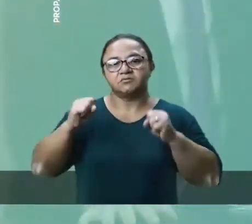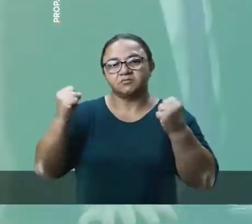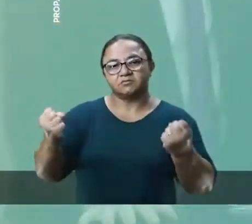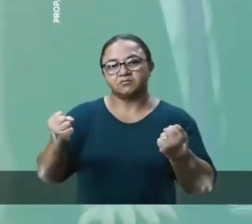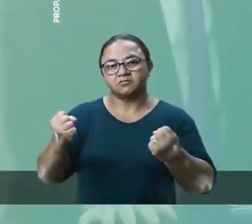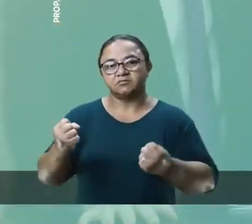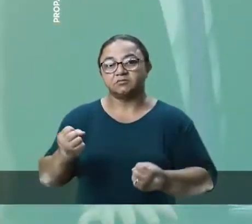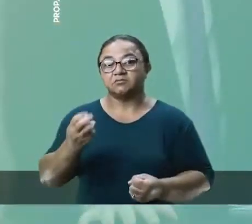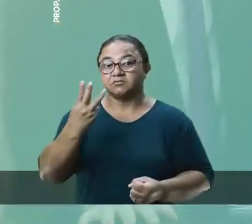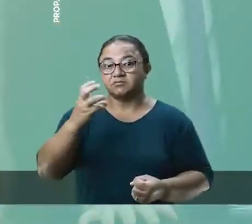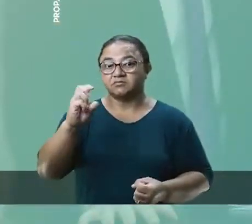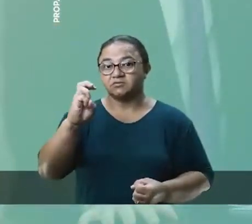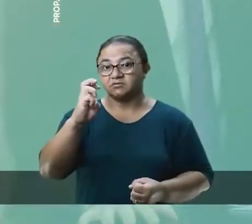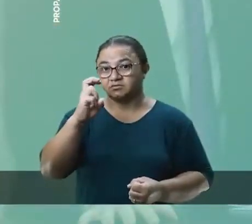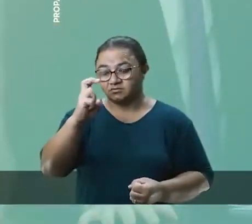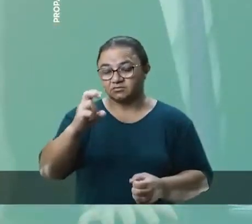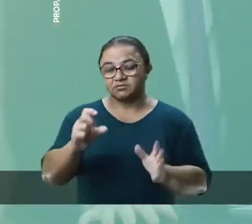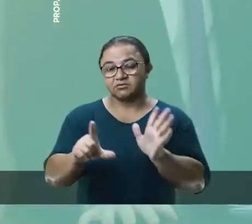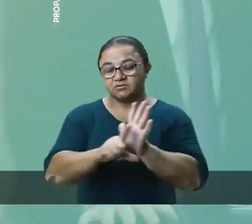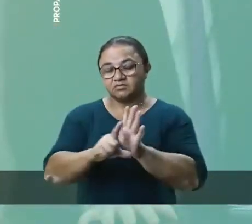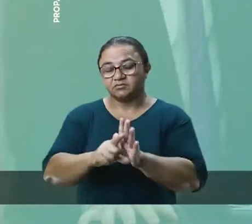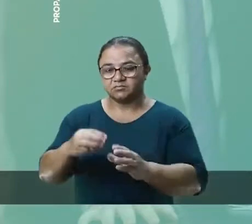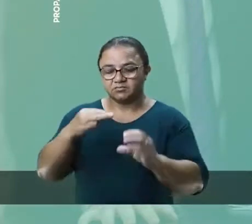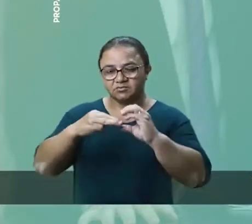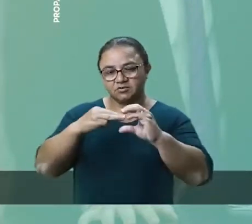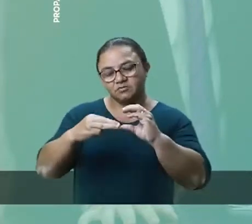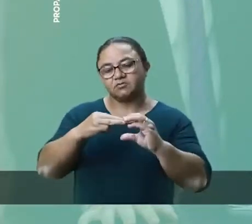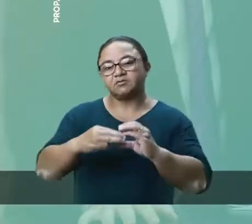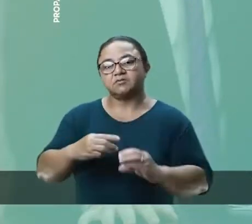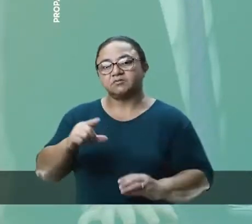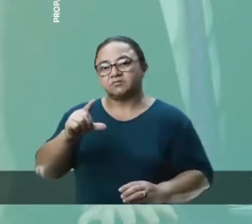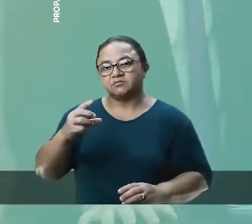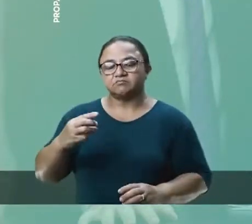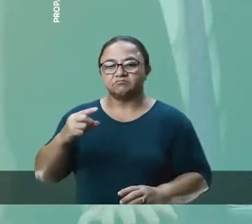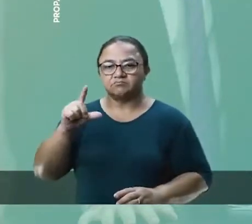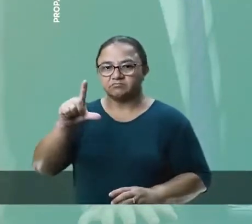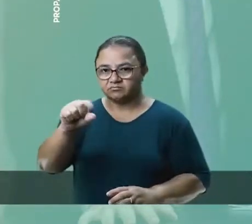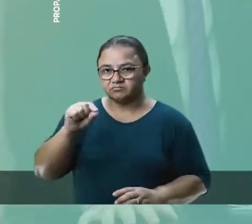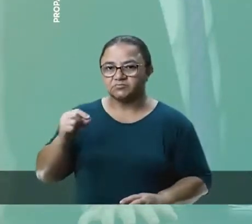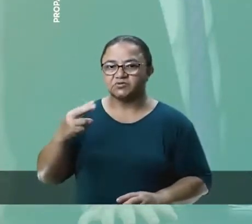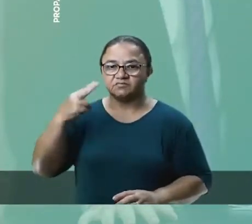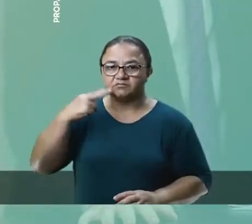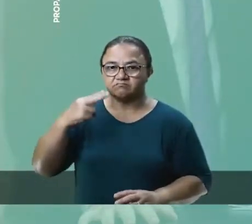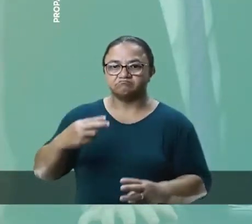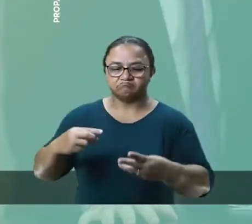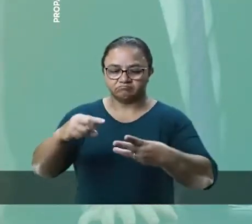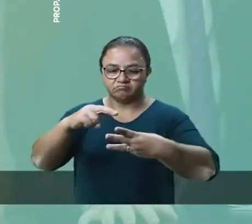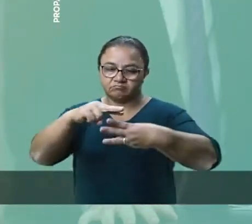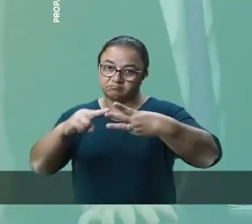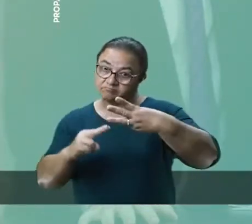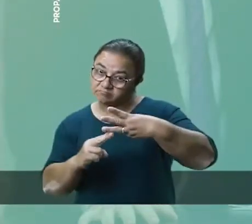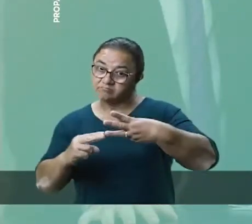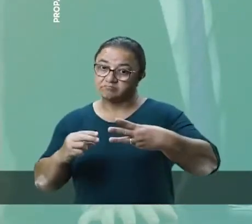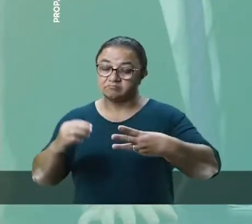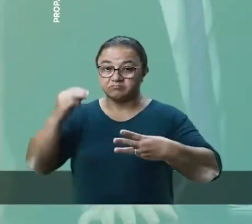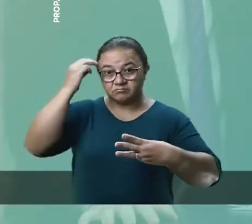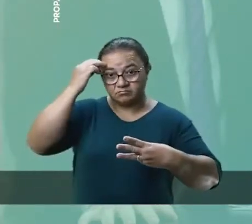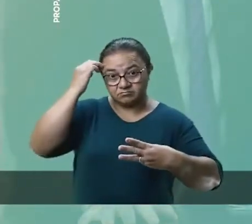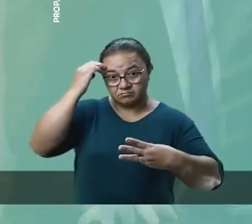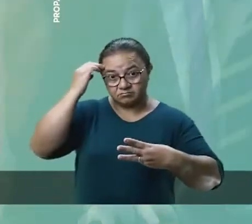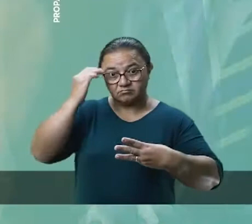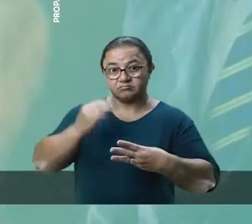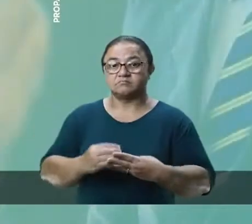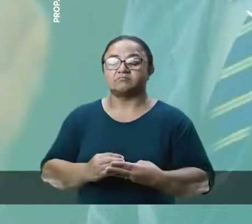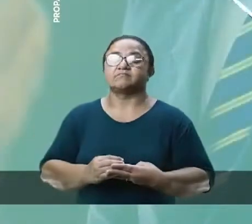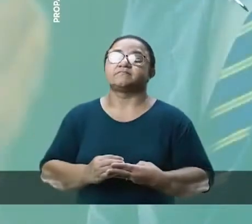Sou autor de 35 leis na Câmara Municipal. Tive a honra de ser escolhido o vereador mais atuante, três vezes consecutivas, em nosso